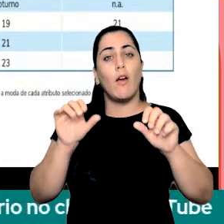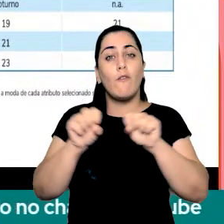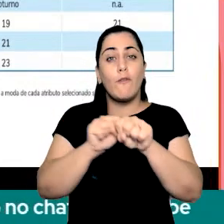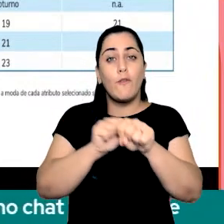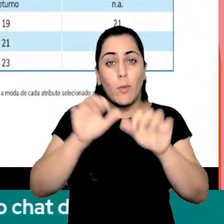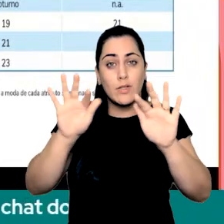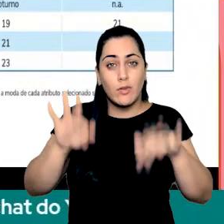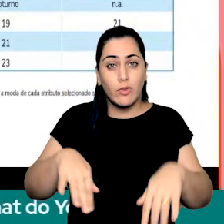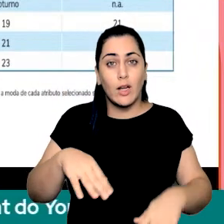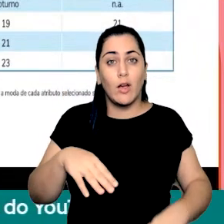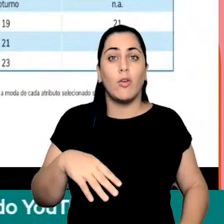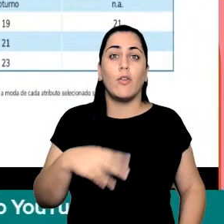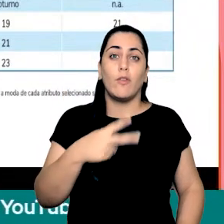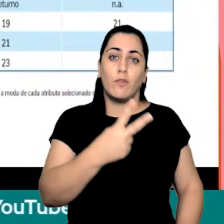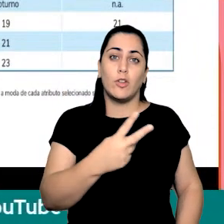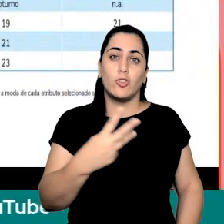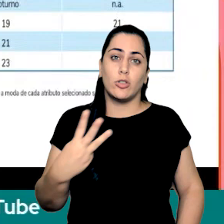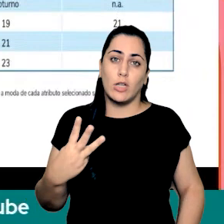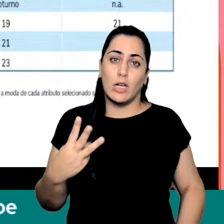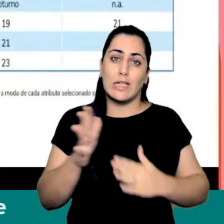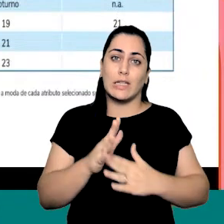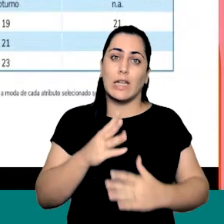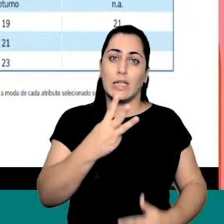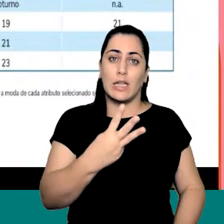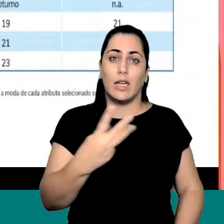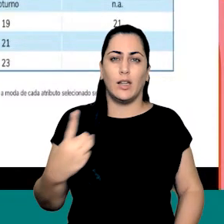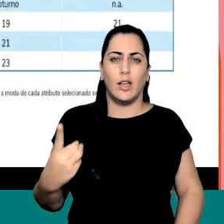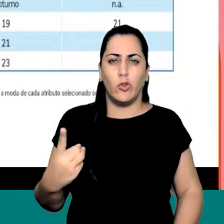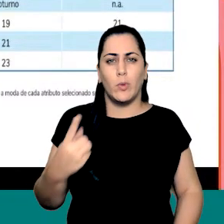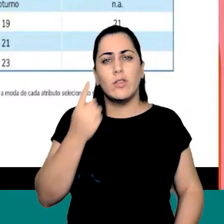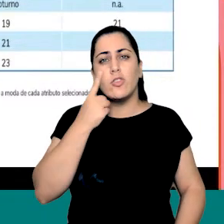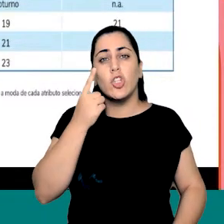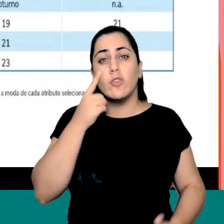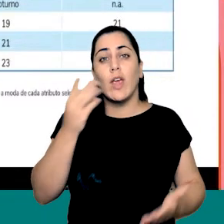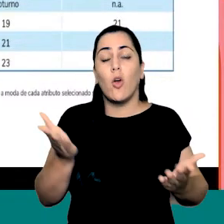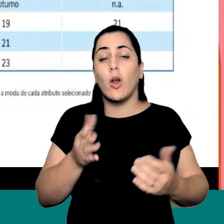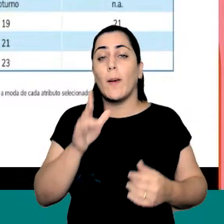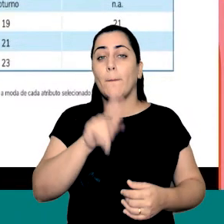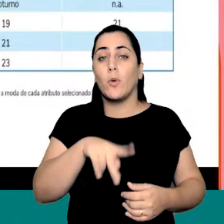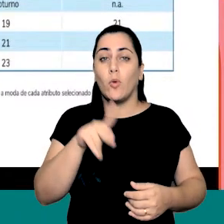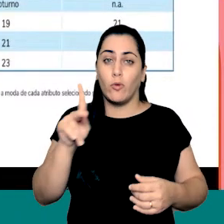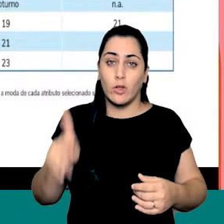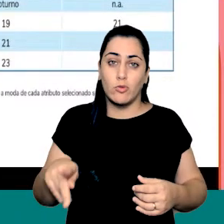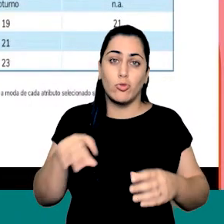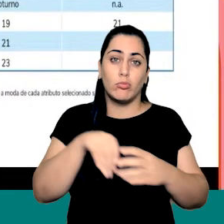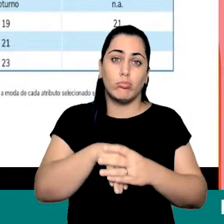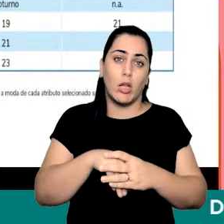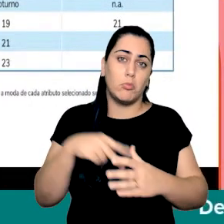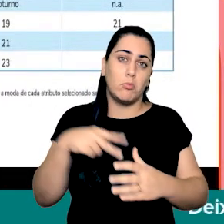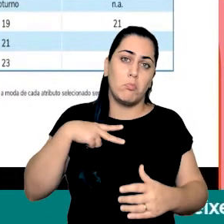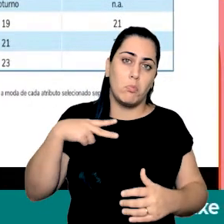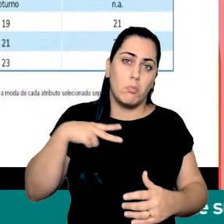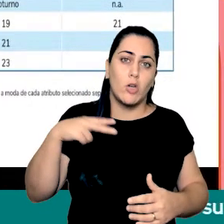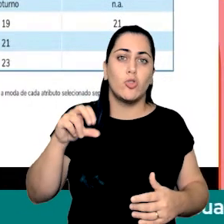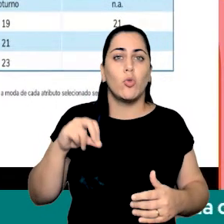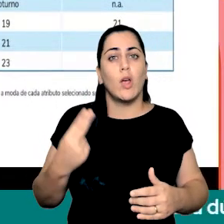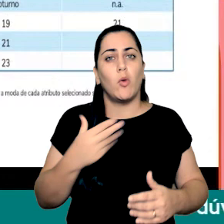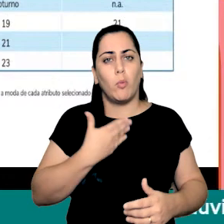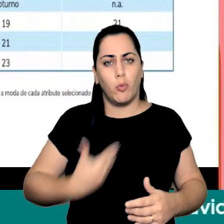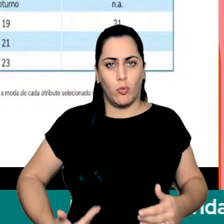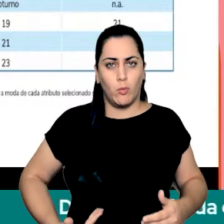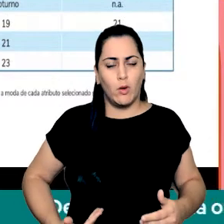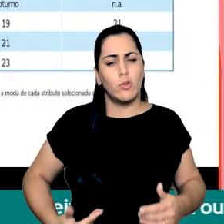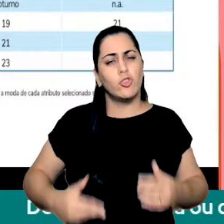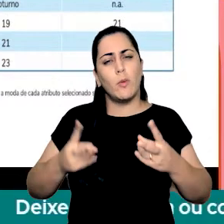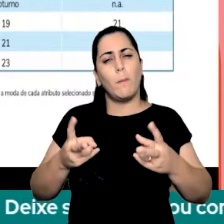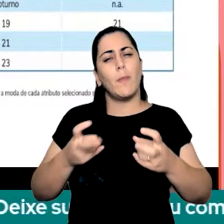23 e 31 anos. E quando a gente faz o recorte para a docência, seja instituição privada ou pública, o que que a